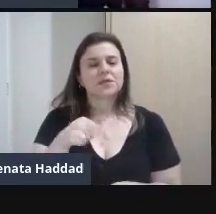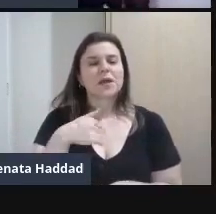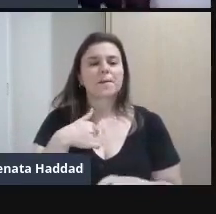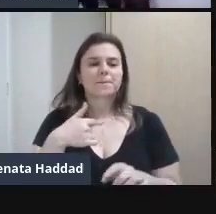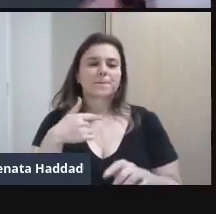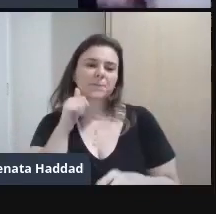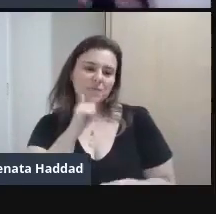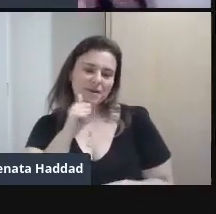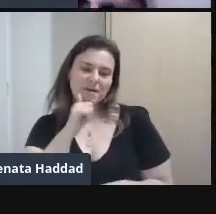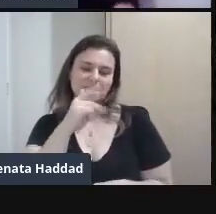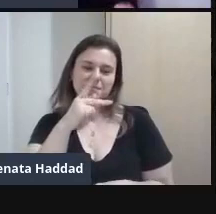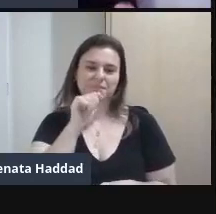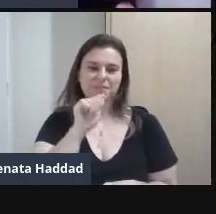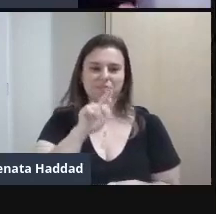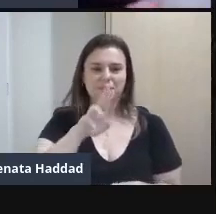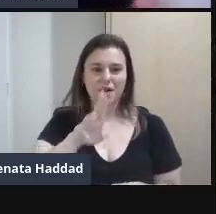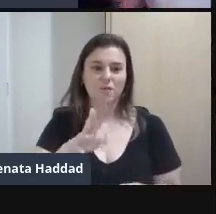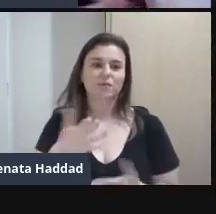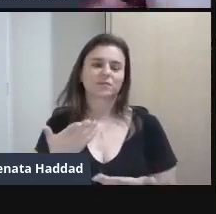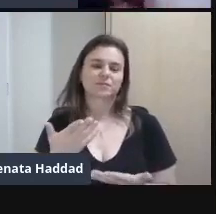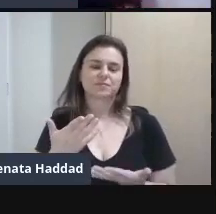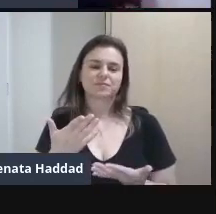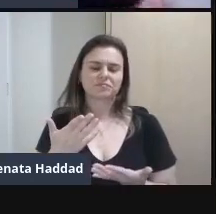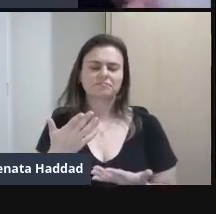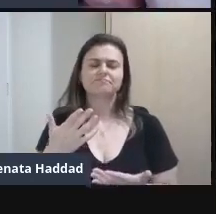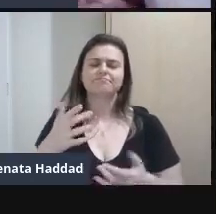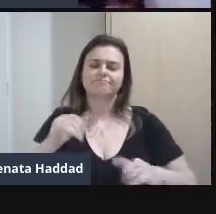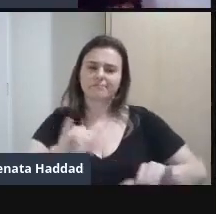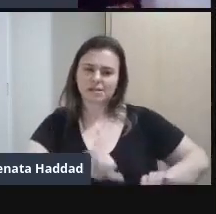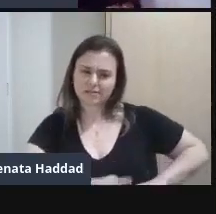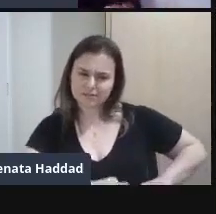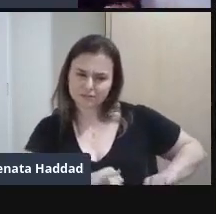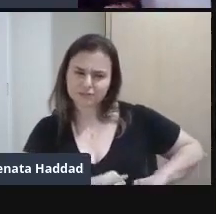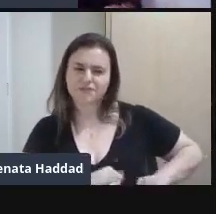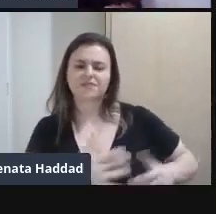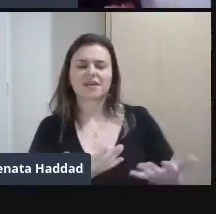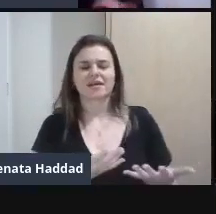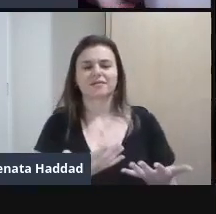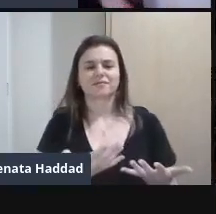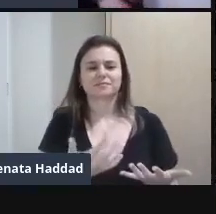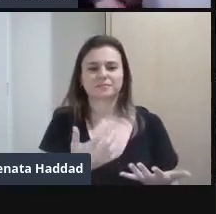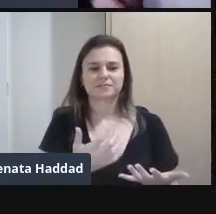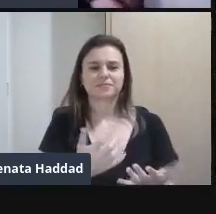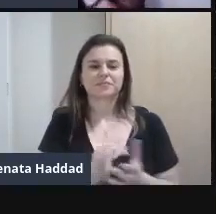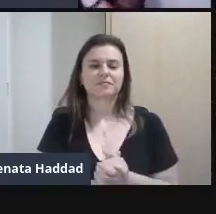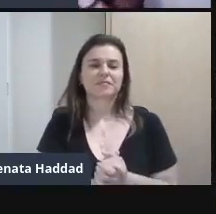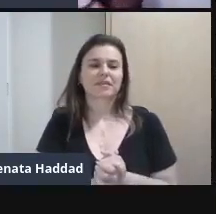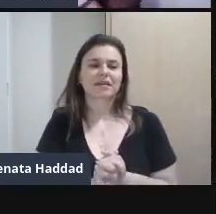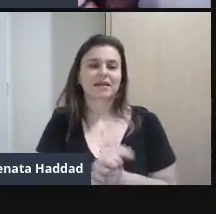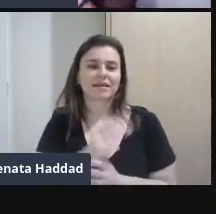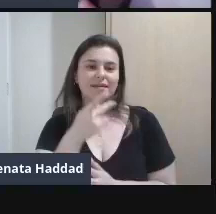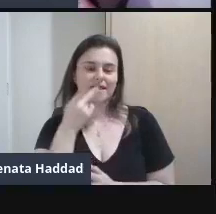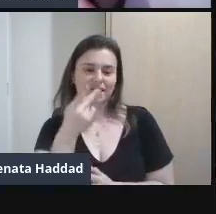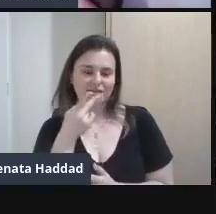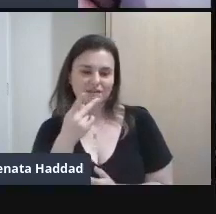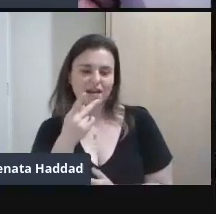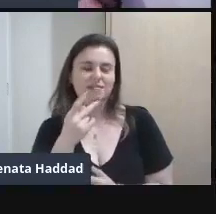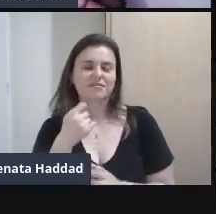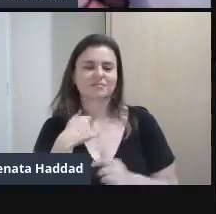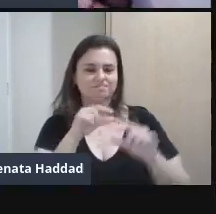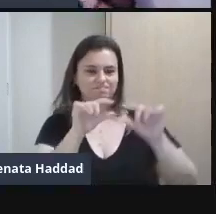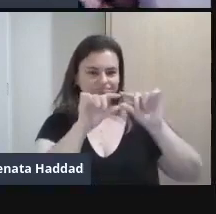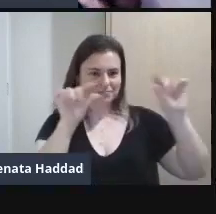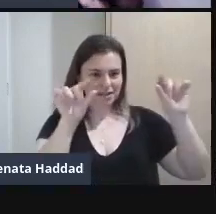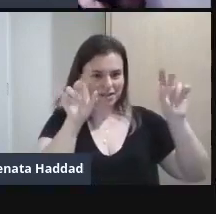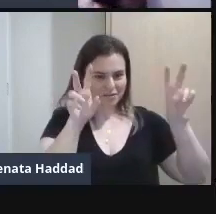Pagu Que foram torturadas Que sofreram Que foram exiladas E ela dizia De uma frase Tem uma